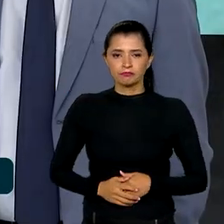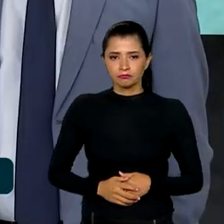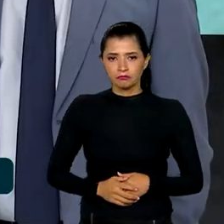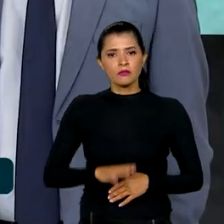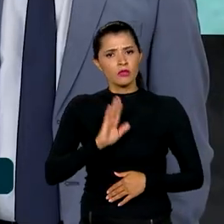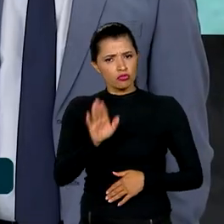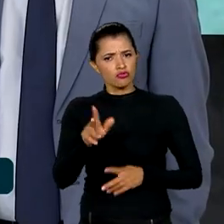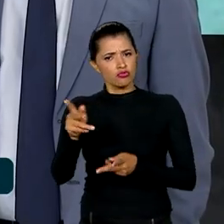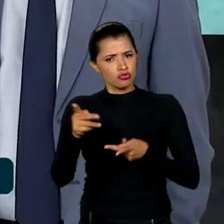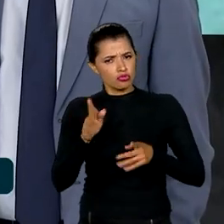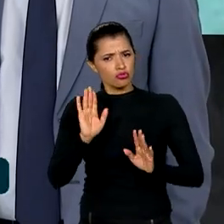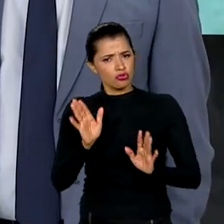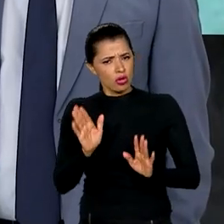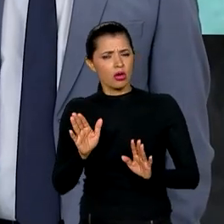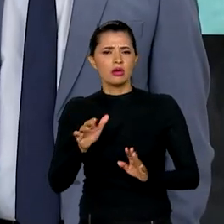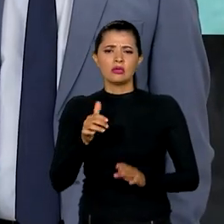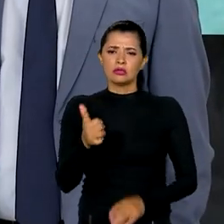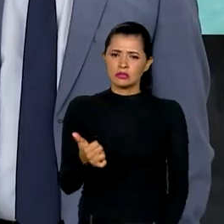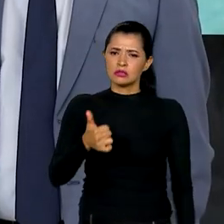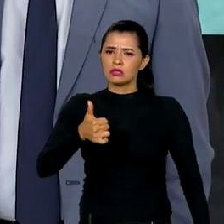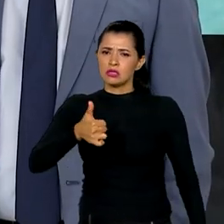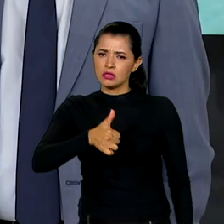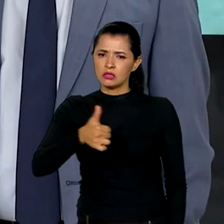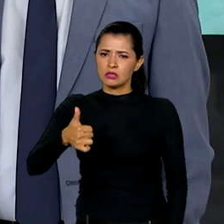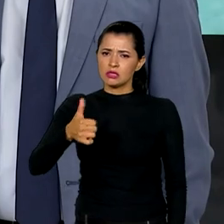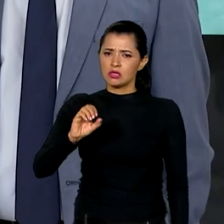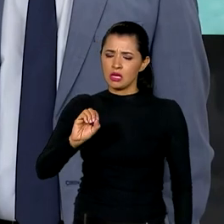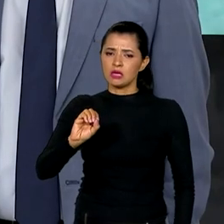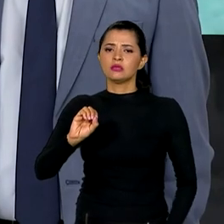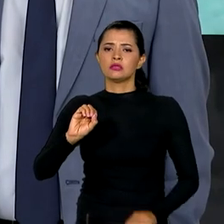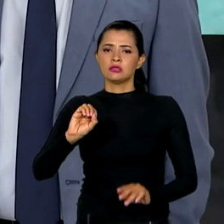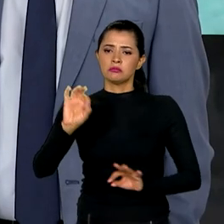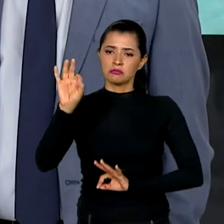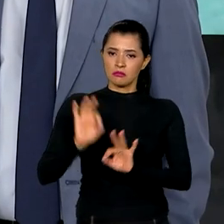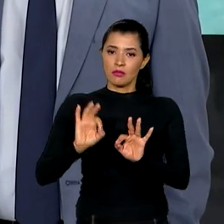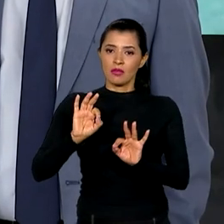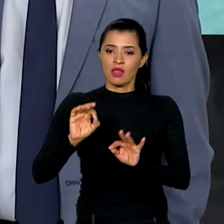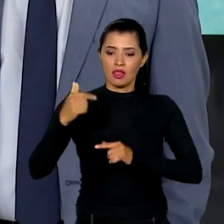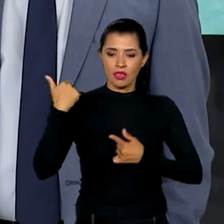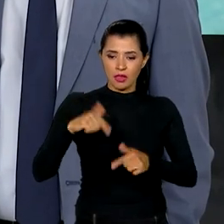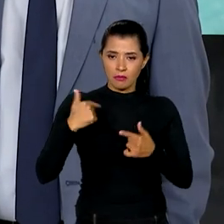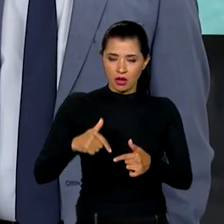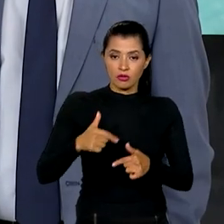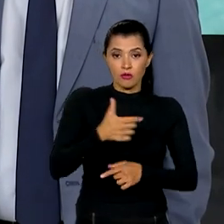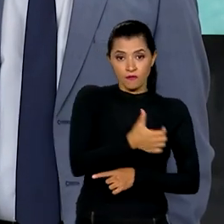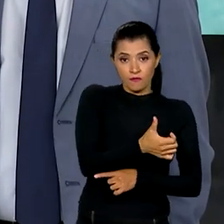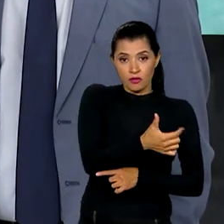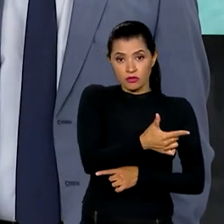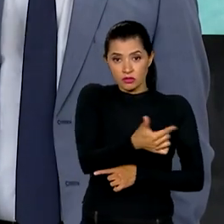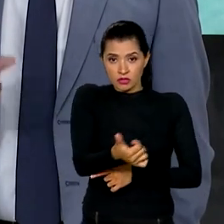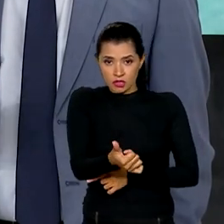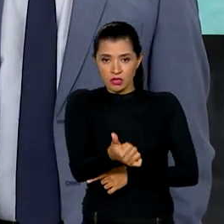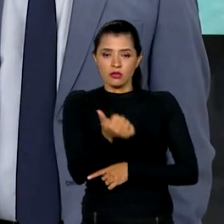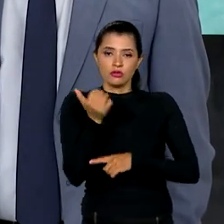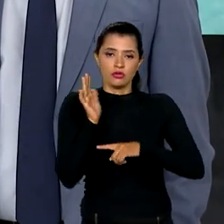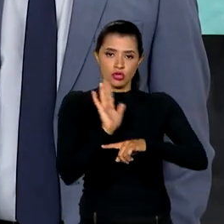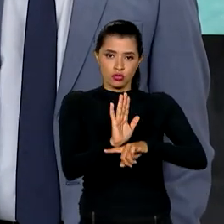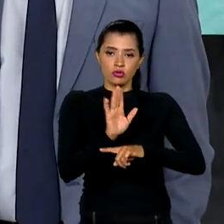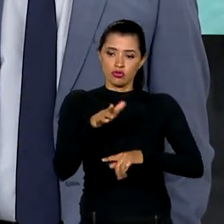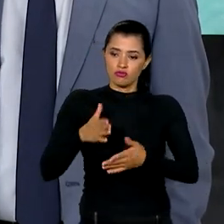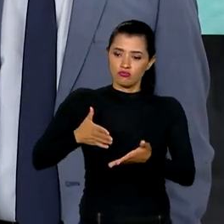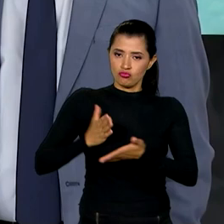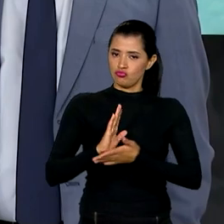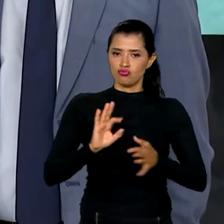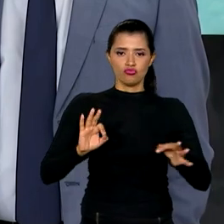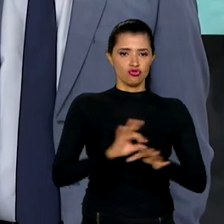recepcionamos 110 planos de trabalho, dos quais 26 de ajuda humanitária, já aprovamos 100%